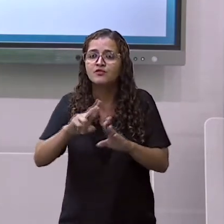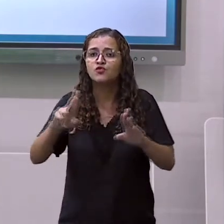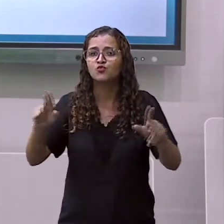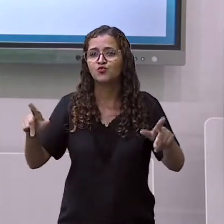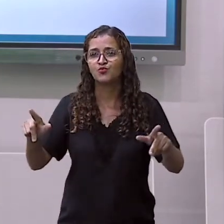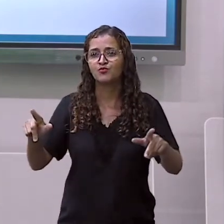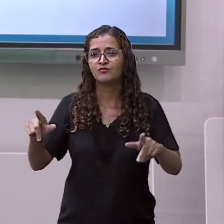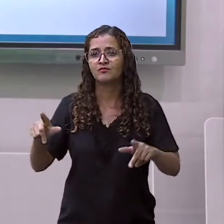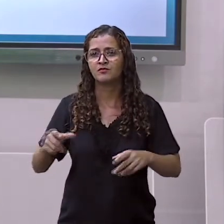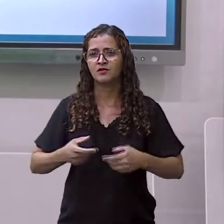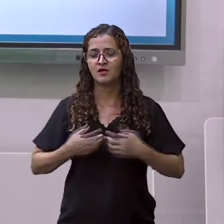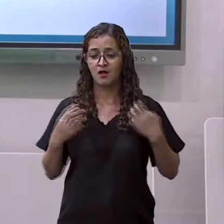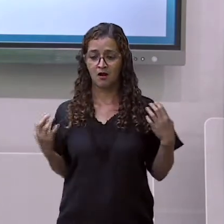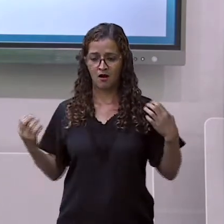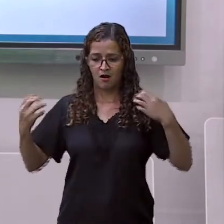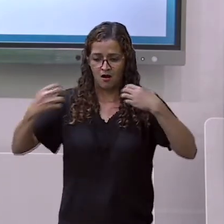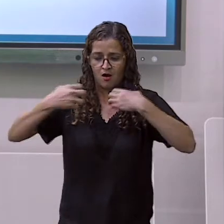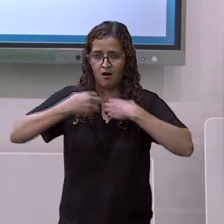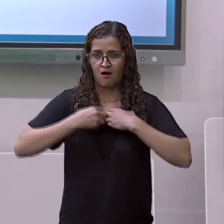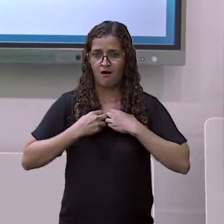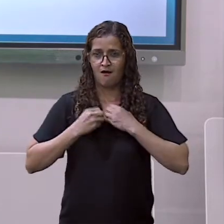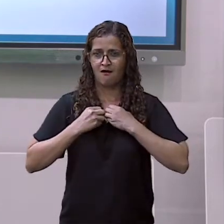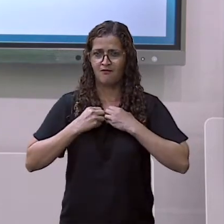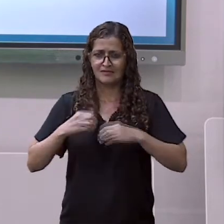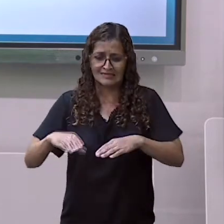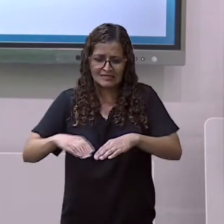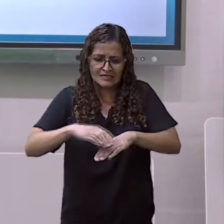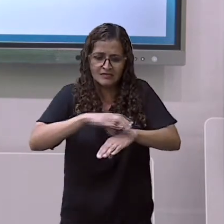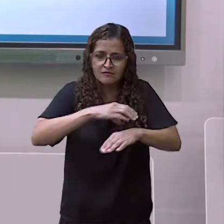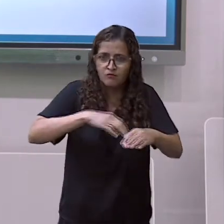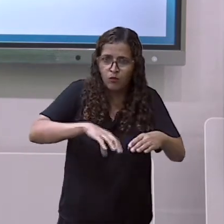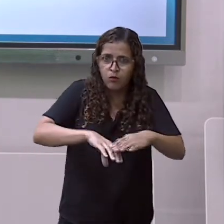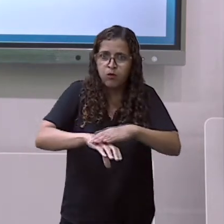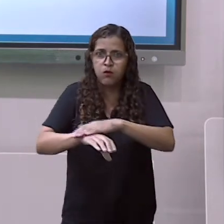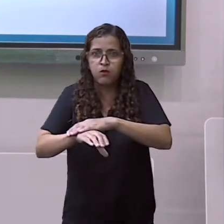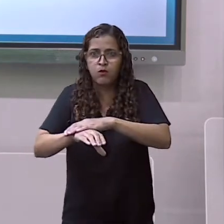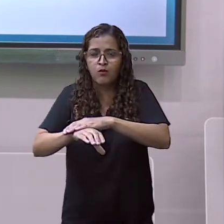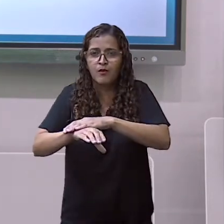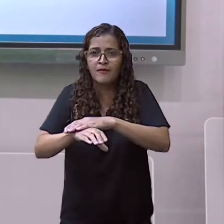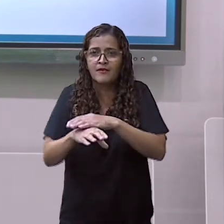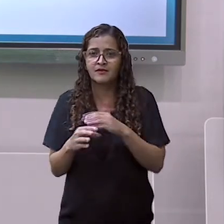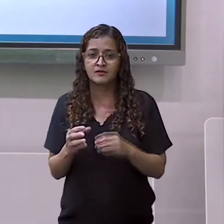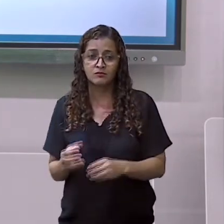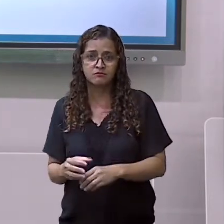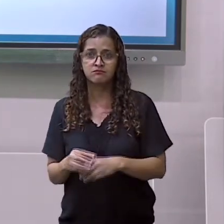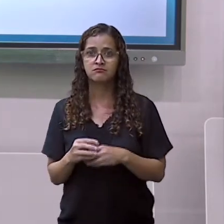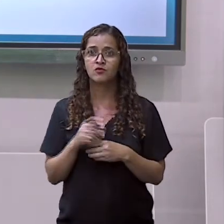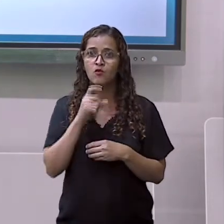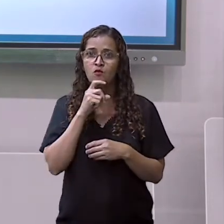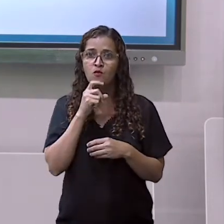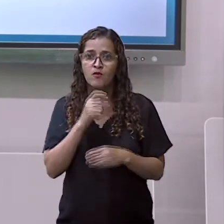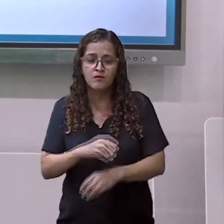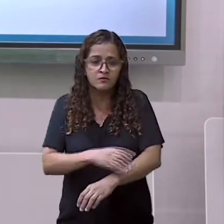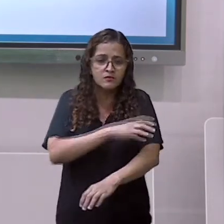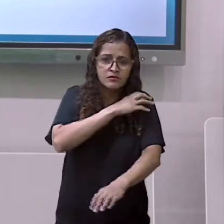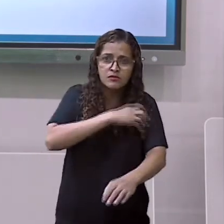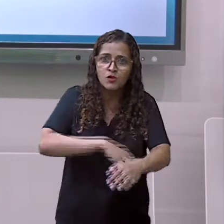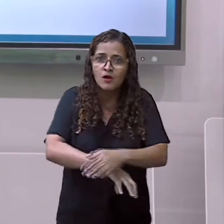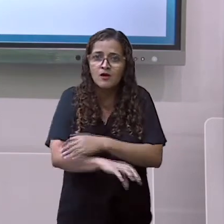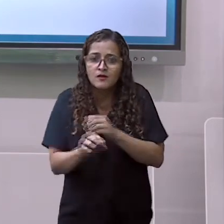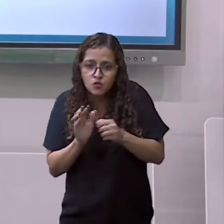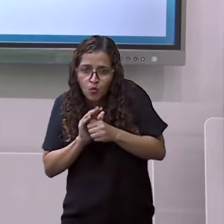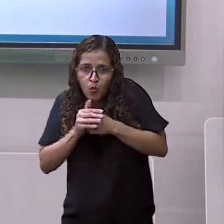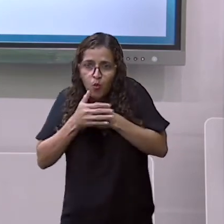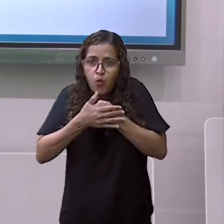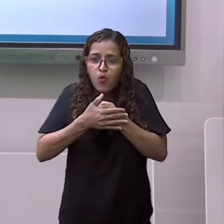o inverno. Que os dias ficam o quê? Mais curtos e as noites mais longas. A gente consegue